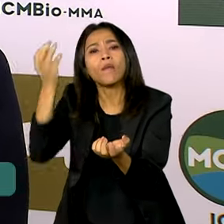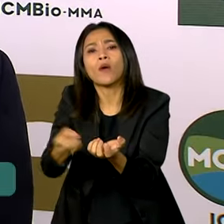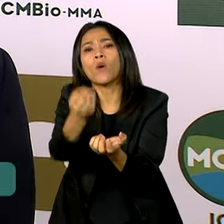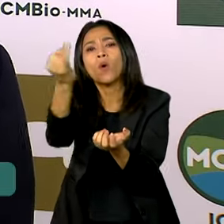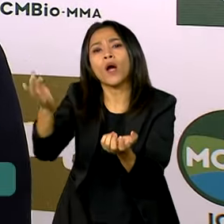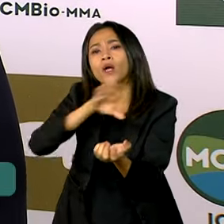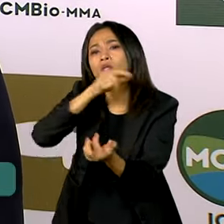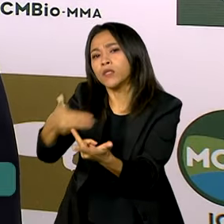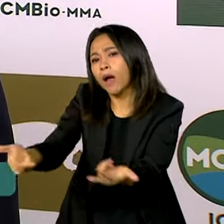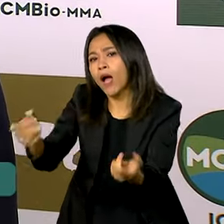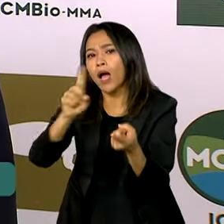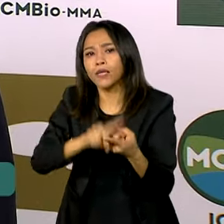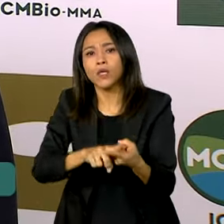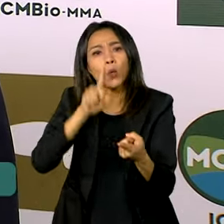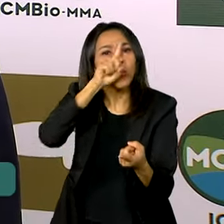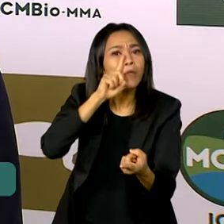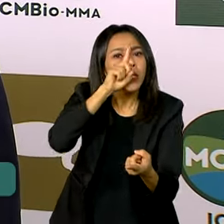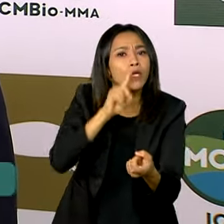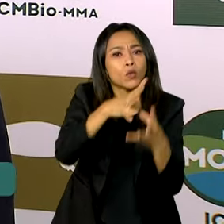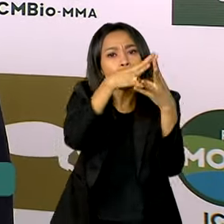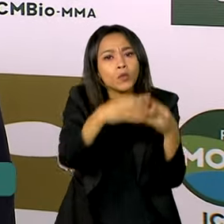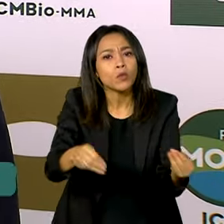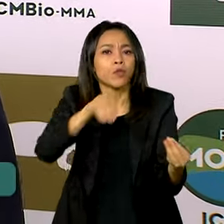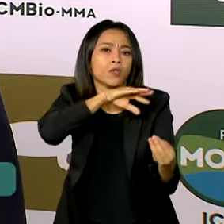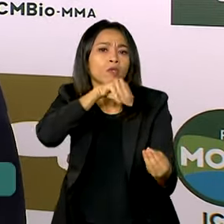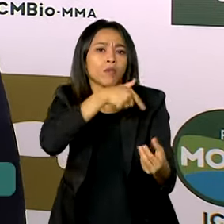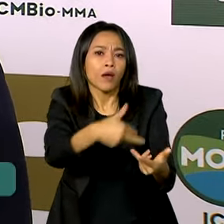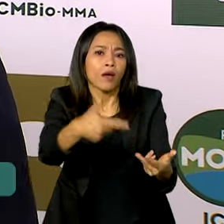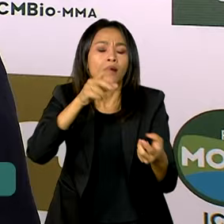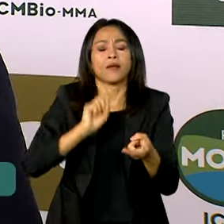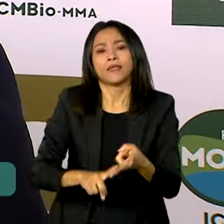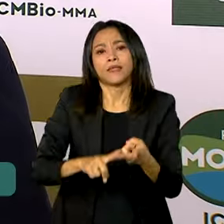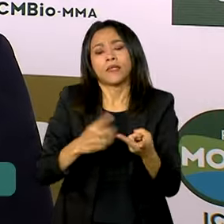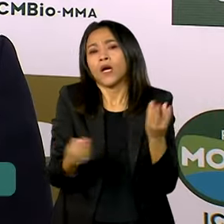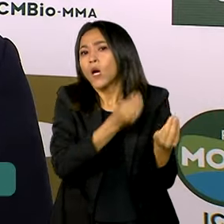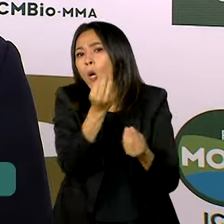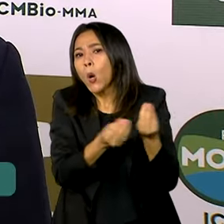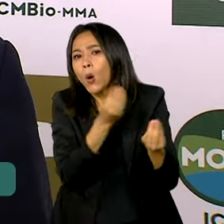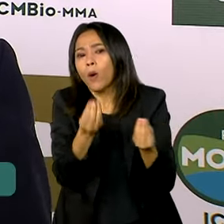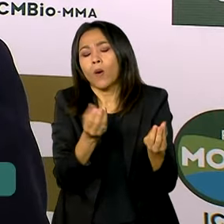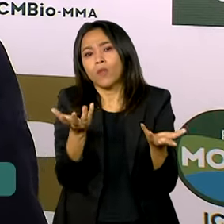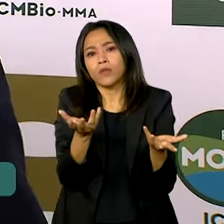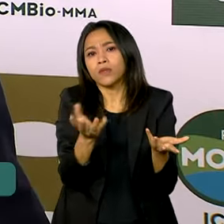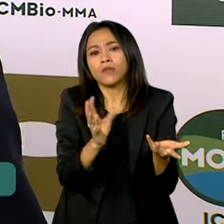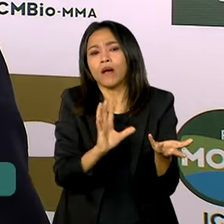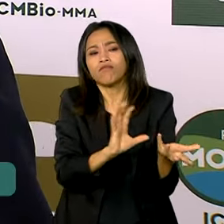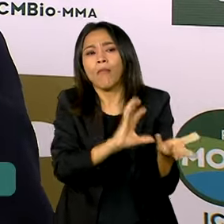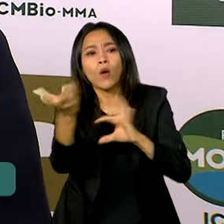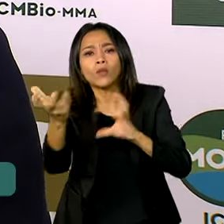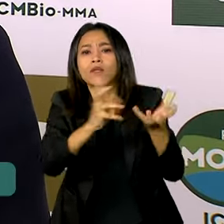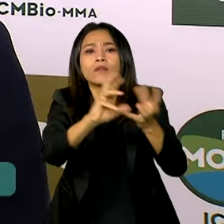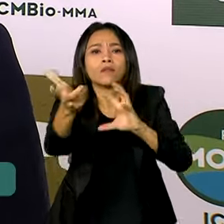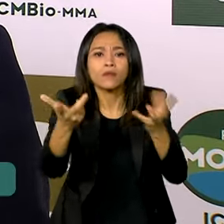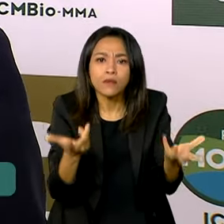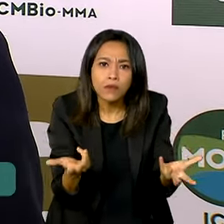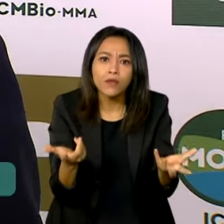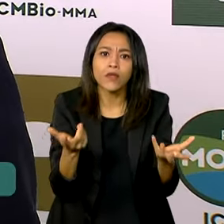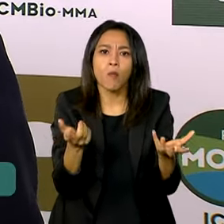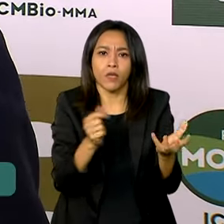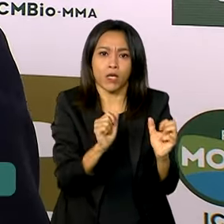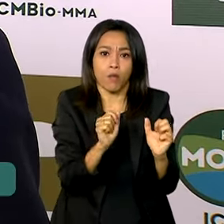é que estão as ameaças de cada espécie, como é que essas espécies estão se transformando do ponto de vista de